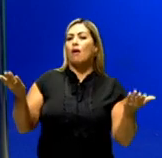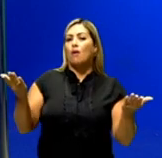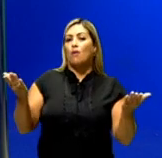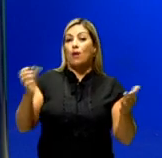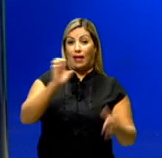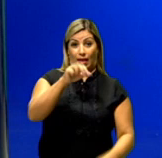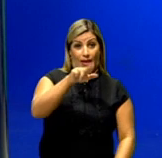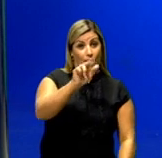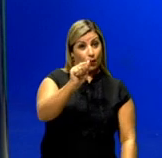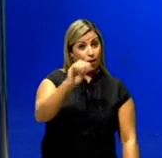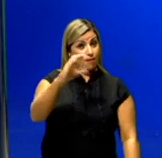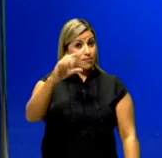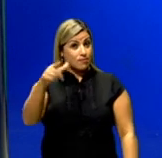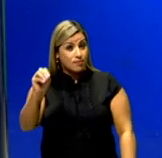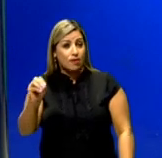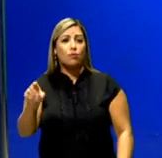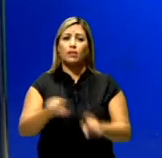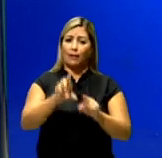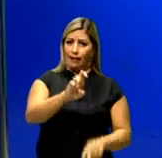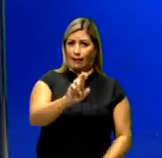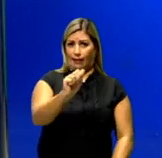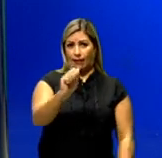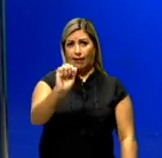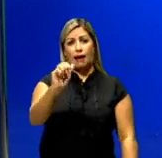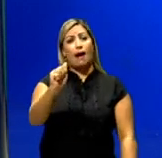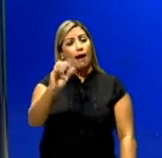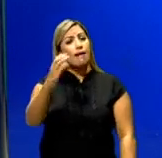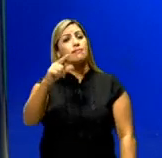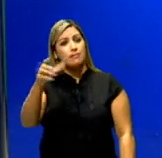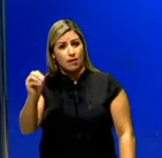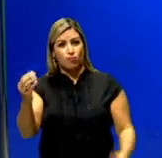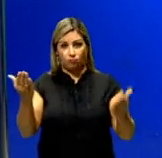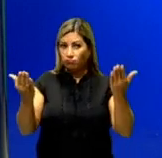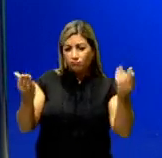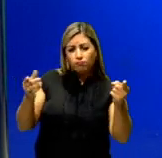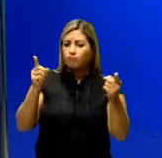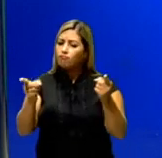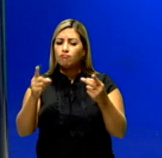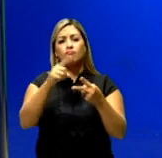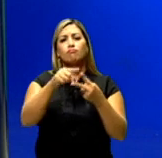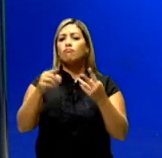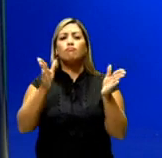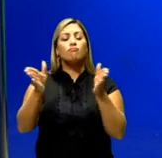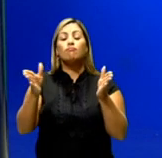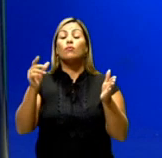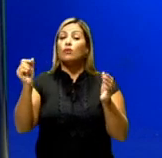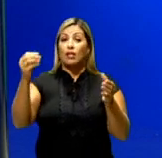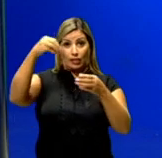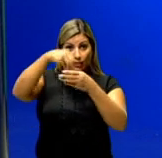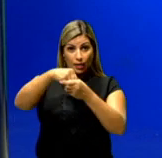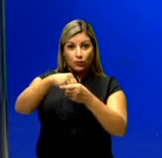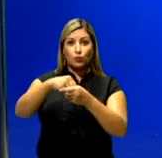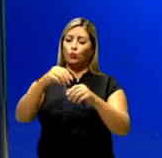equação química de uma reação química. As reações químicas dentro das reações químicas